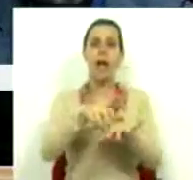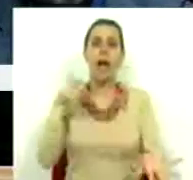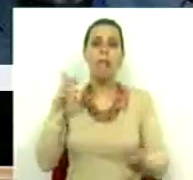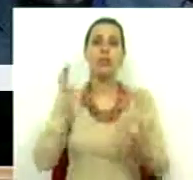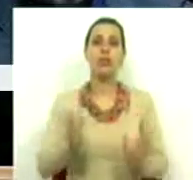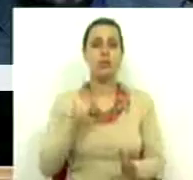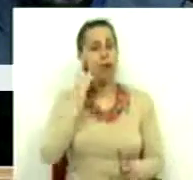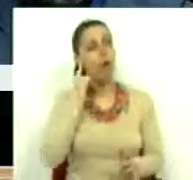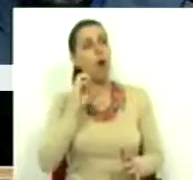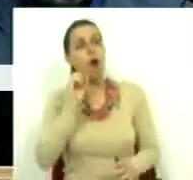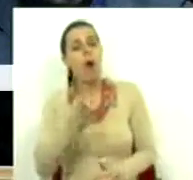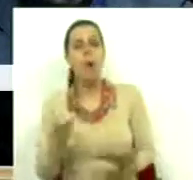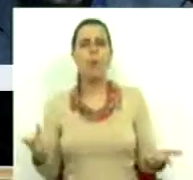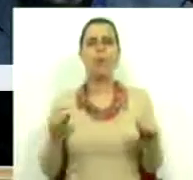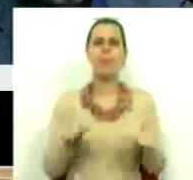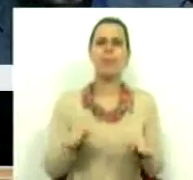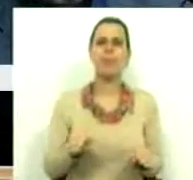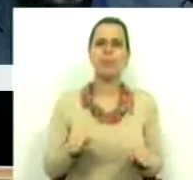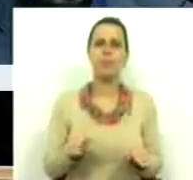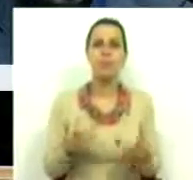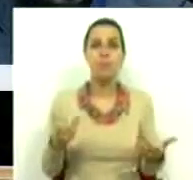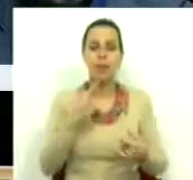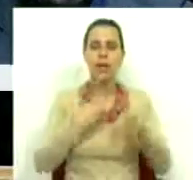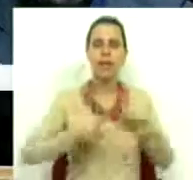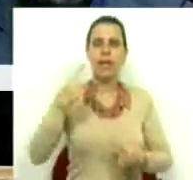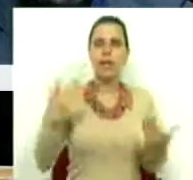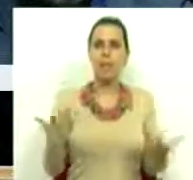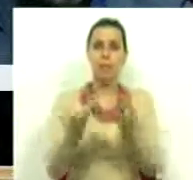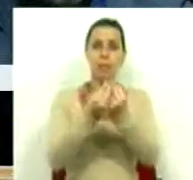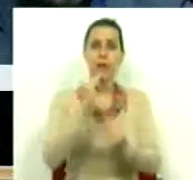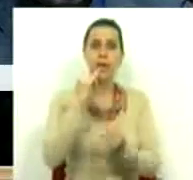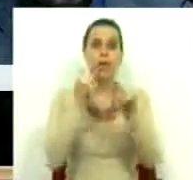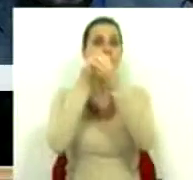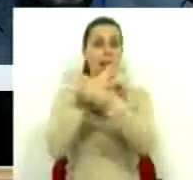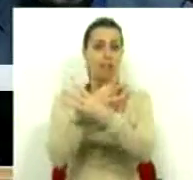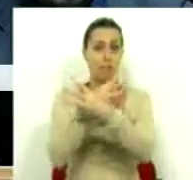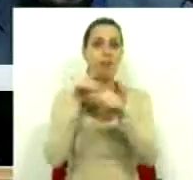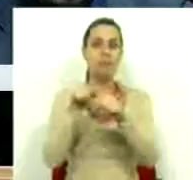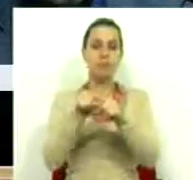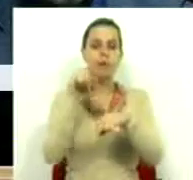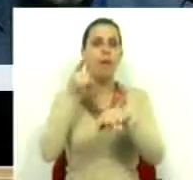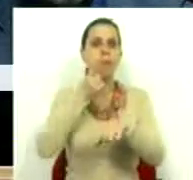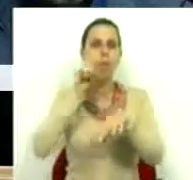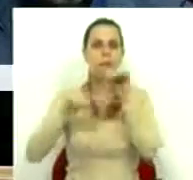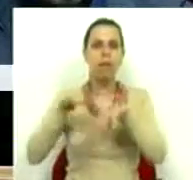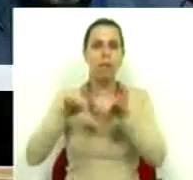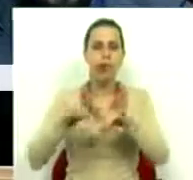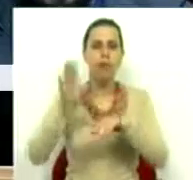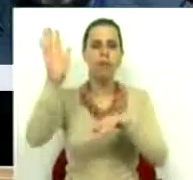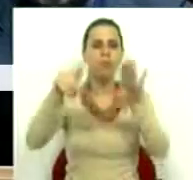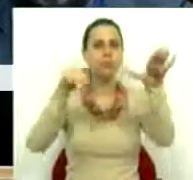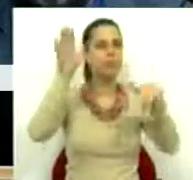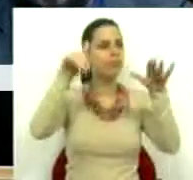Assembleia. Ou ainda esta reclamação junto do IFP, dadas as irregularidades nas